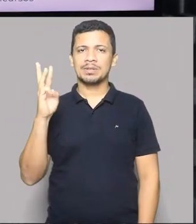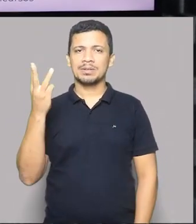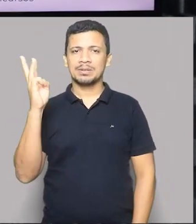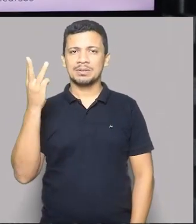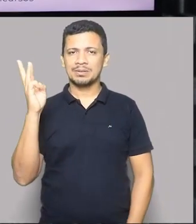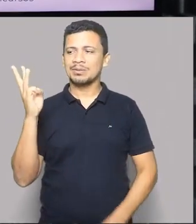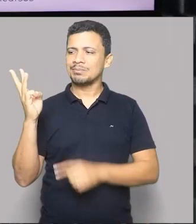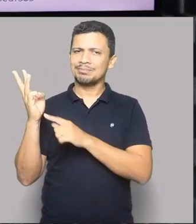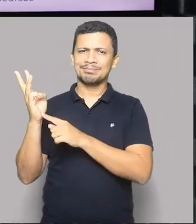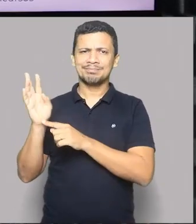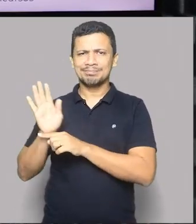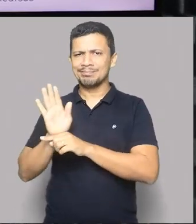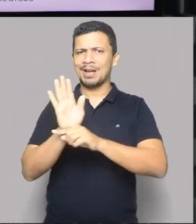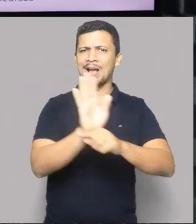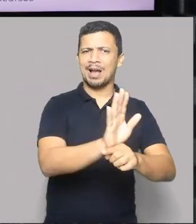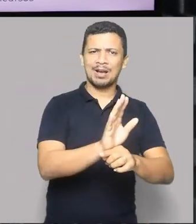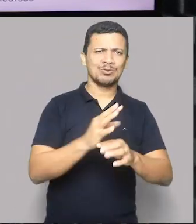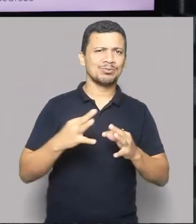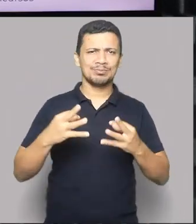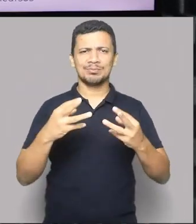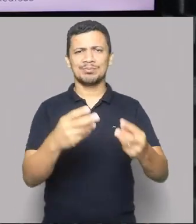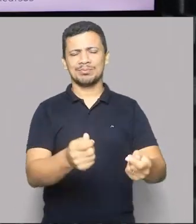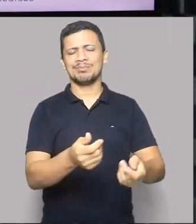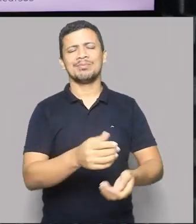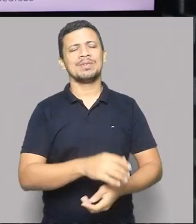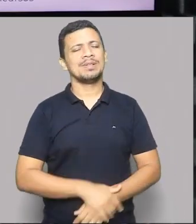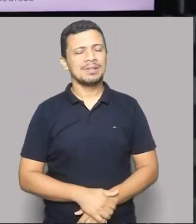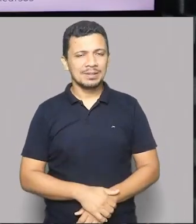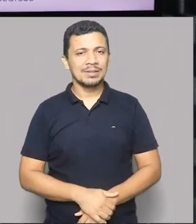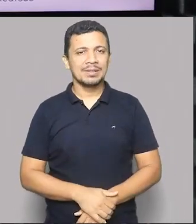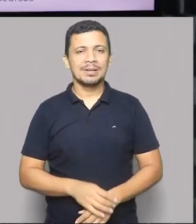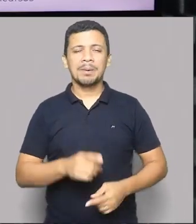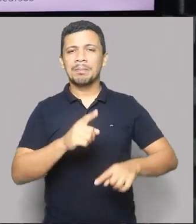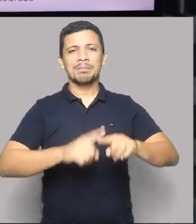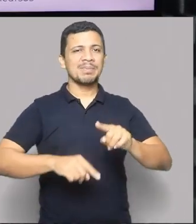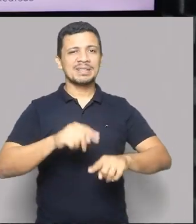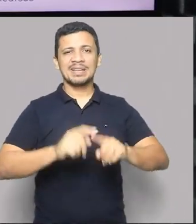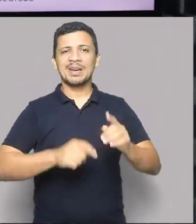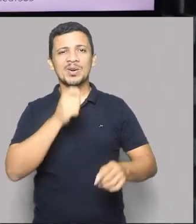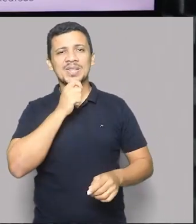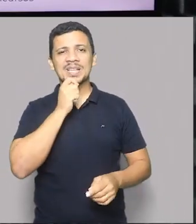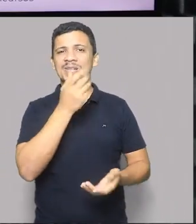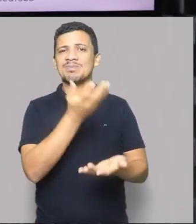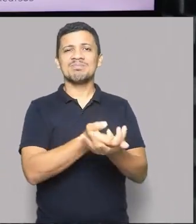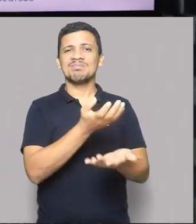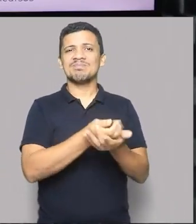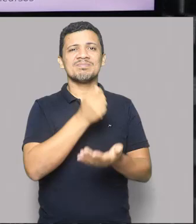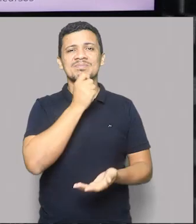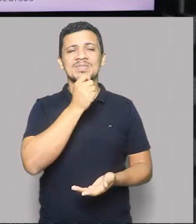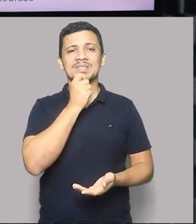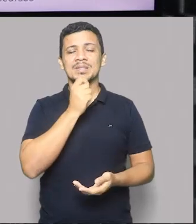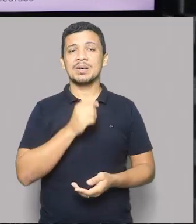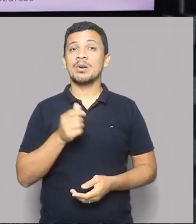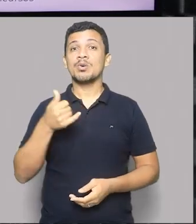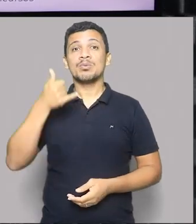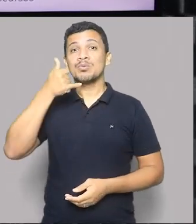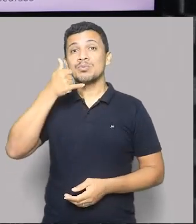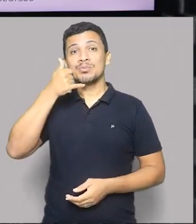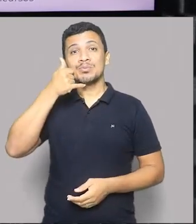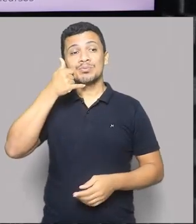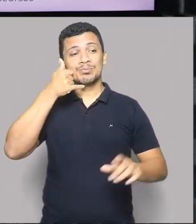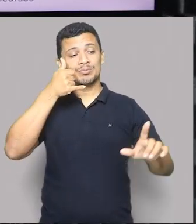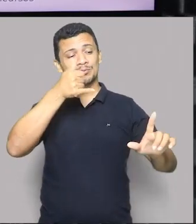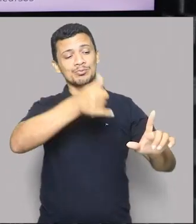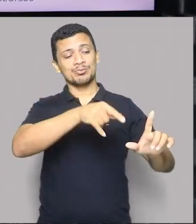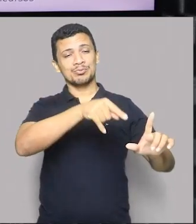nós. Fala galerinha, e aí? Estamos tudo tranquilos? Não baixei meu material, professor? Estou doidinho para baixar, então. Coloque sua camerazinha bem aí,